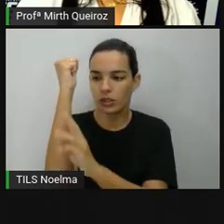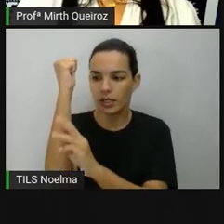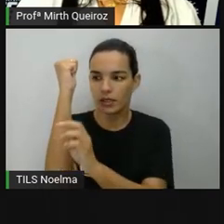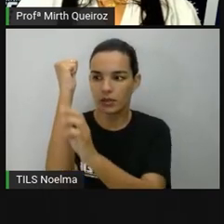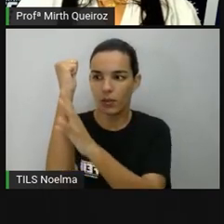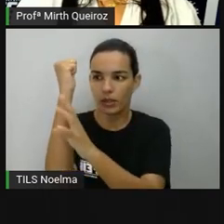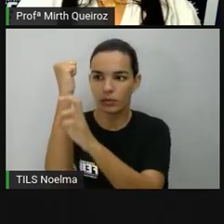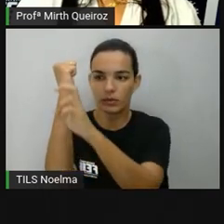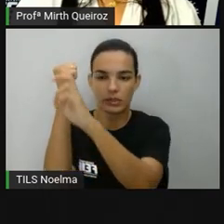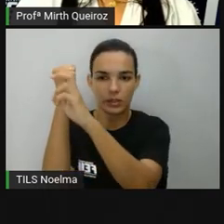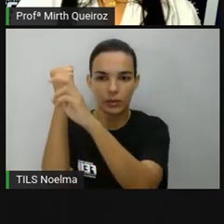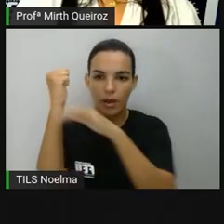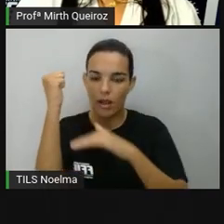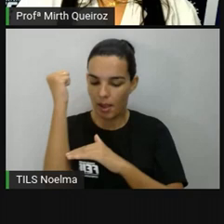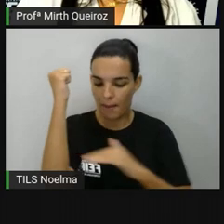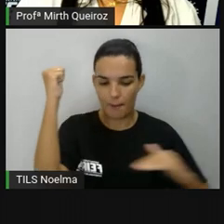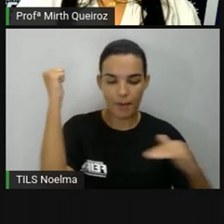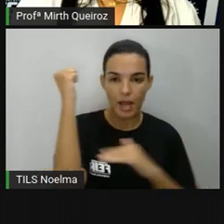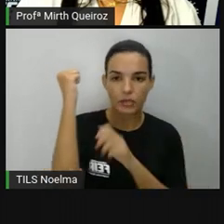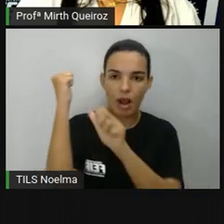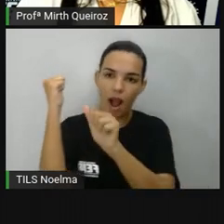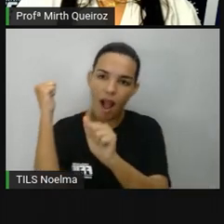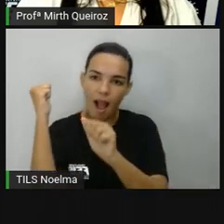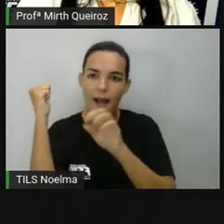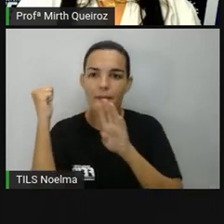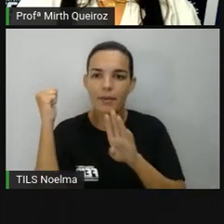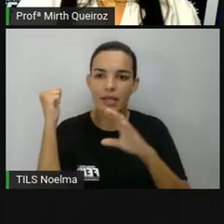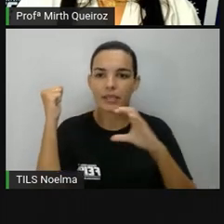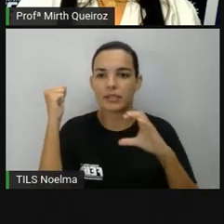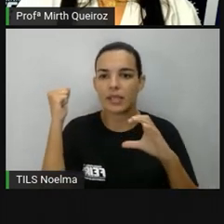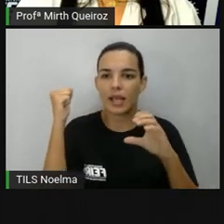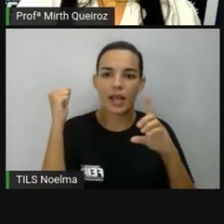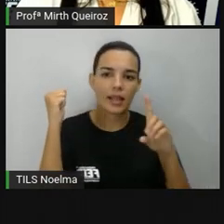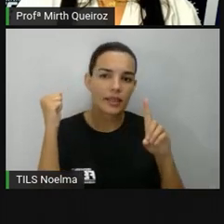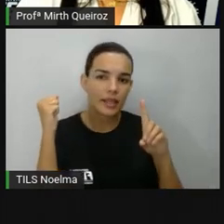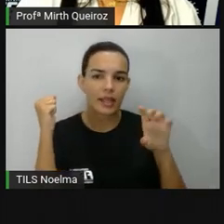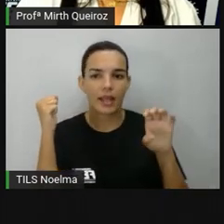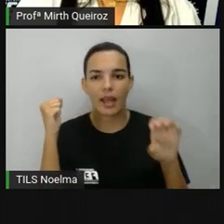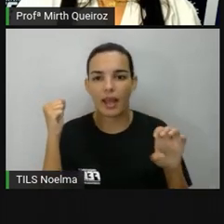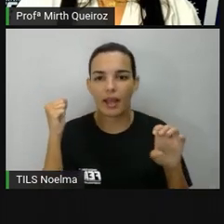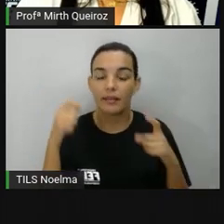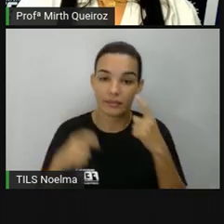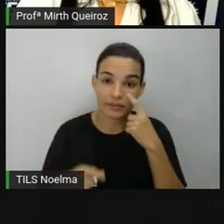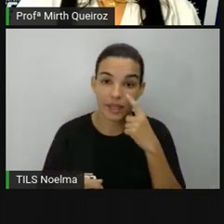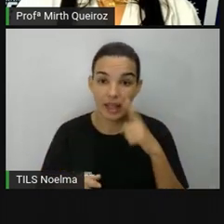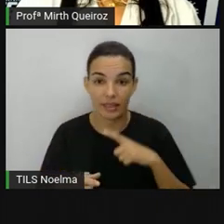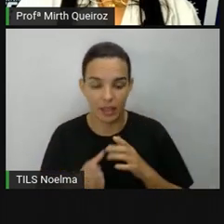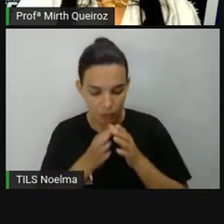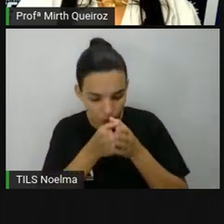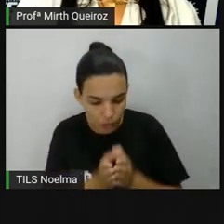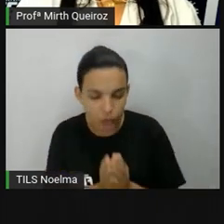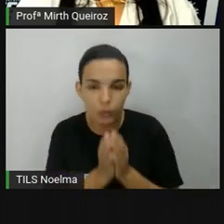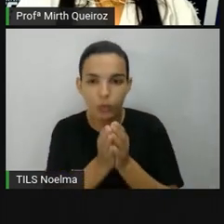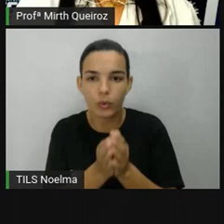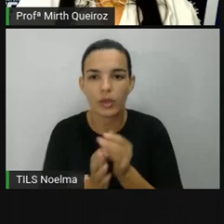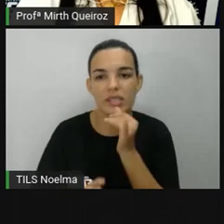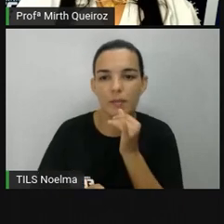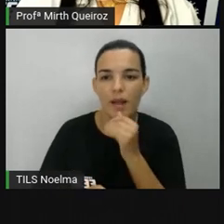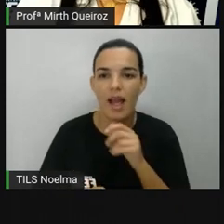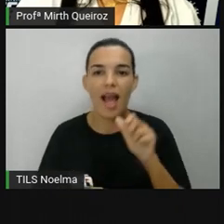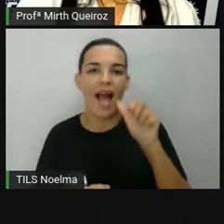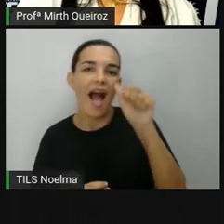as embarcações. Quando o jogador falar A2 ou